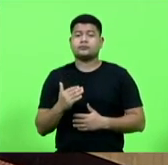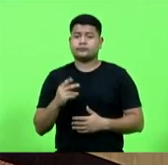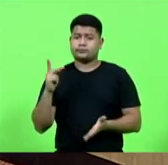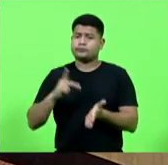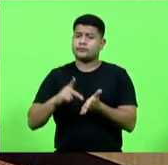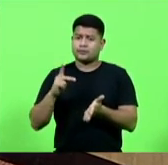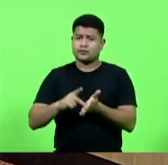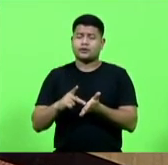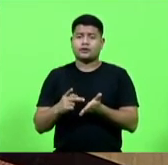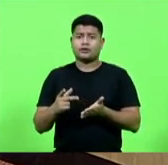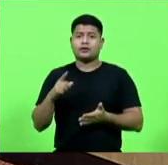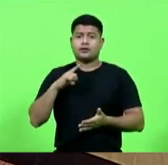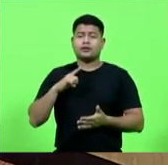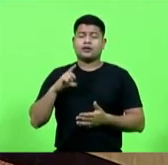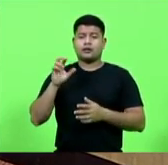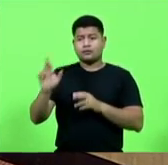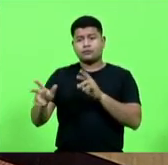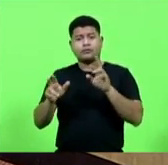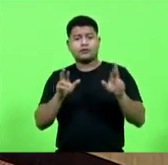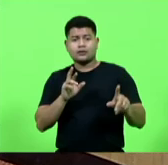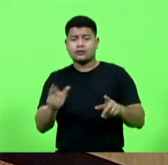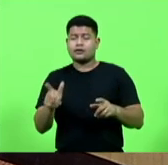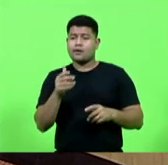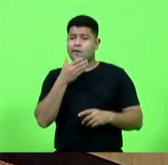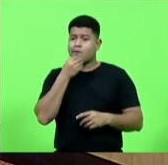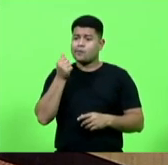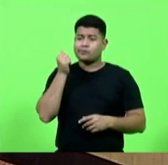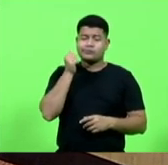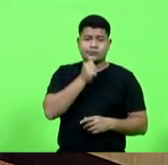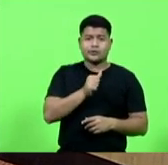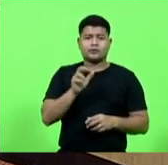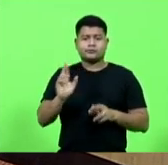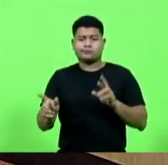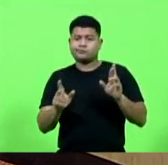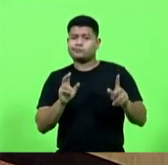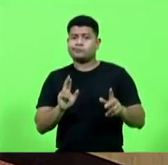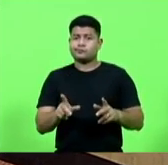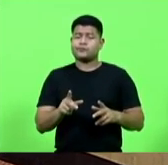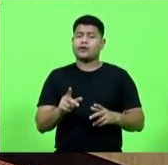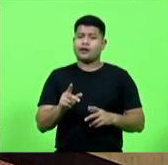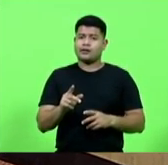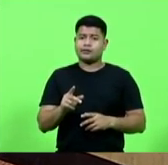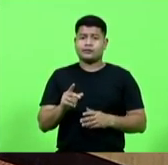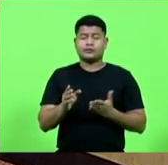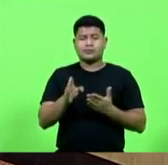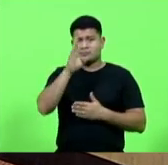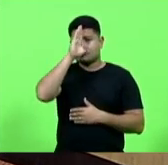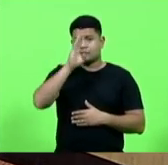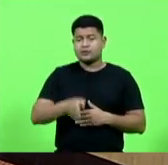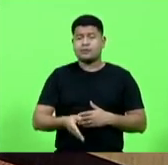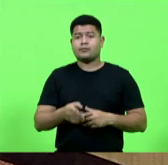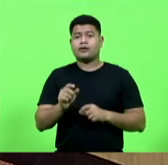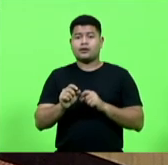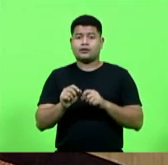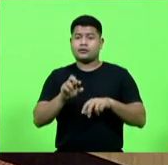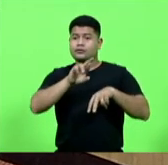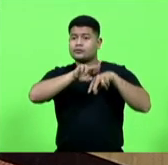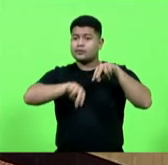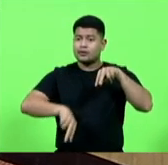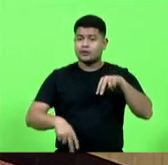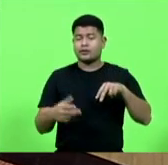diferenças entre homens e mulheres que são principalmente diferenças biológicas, diferenças